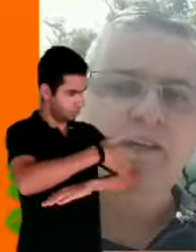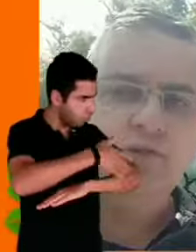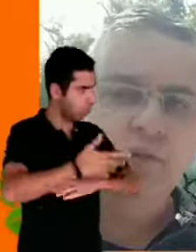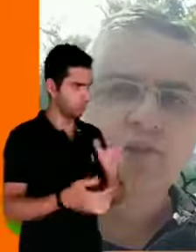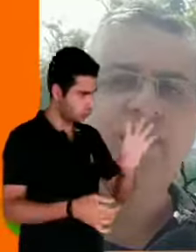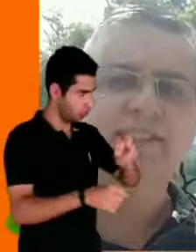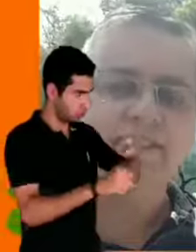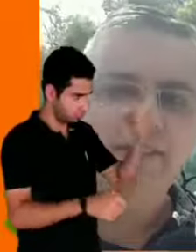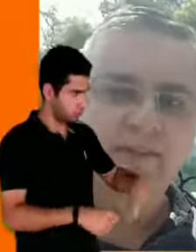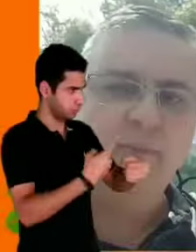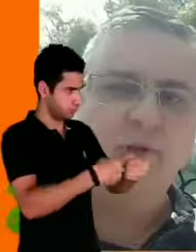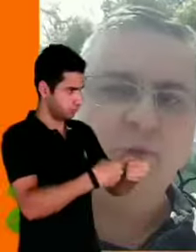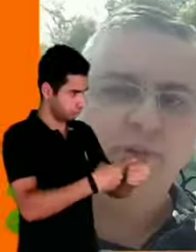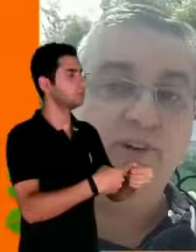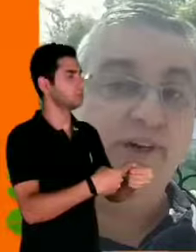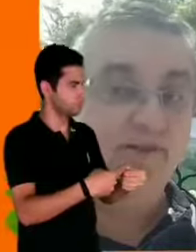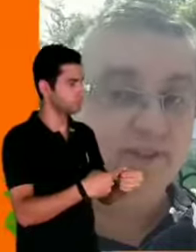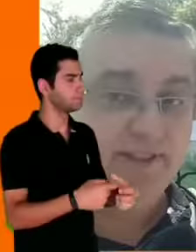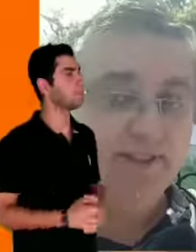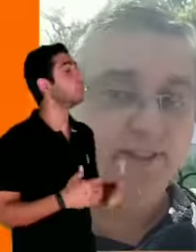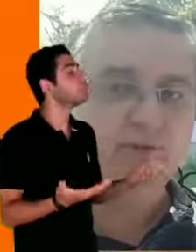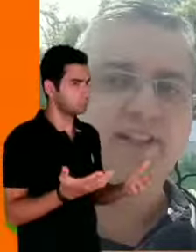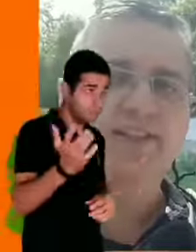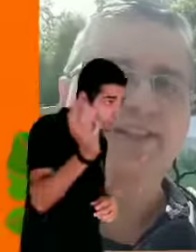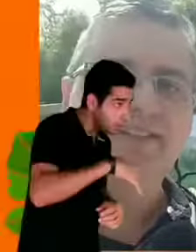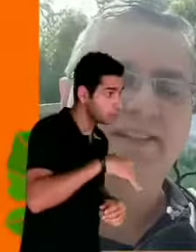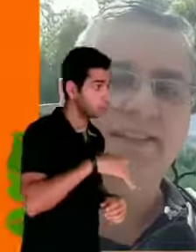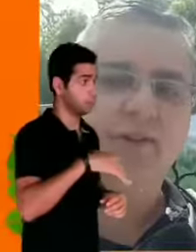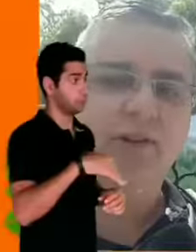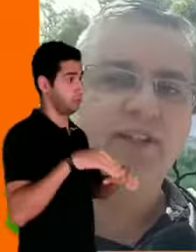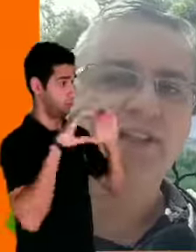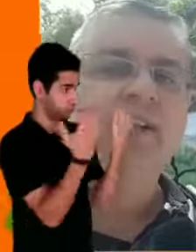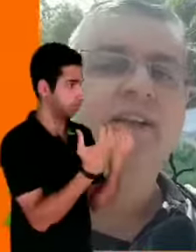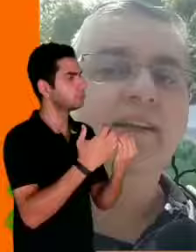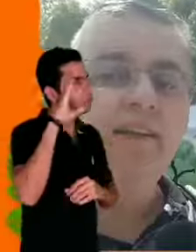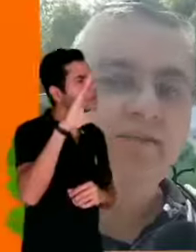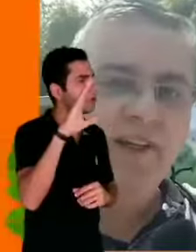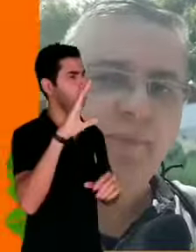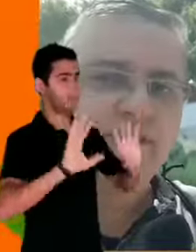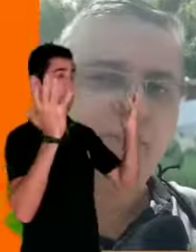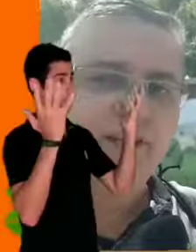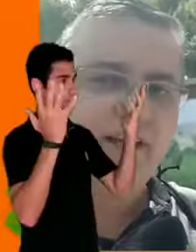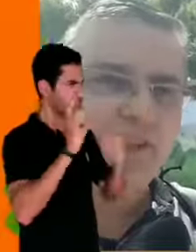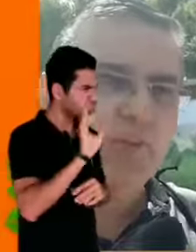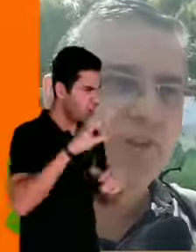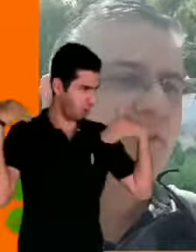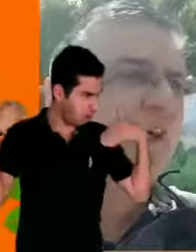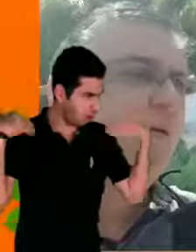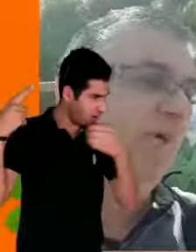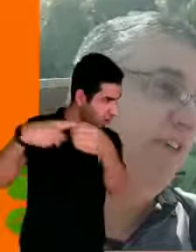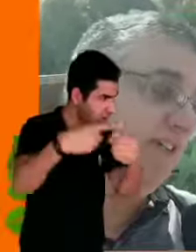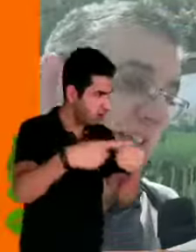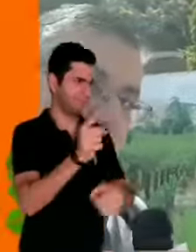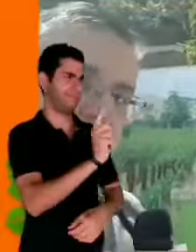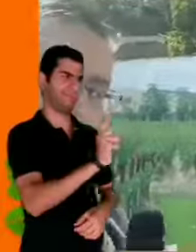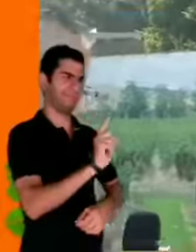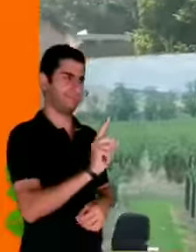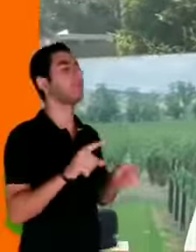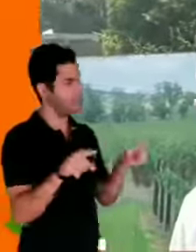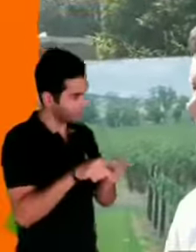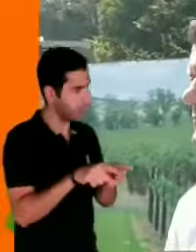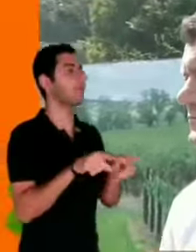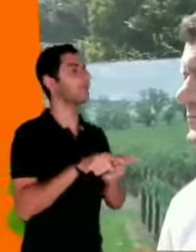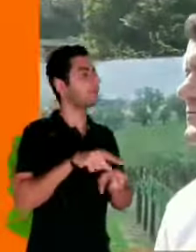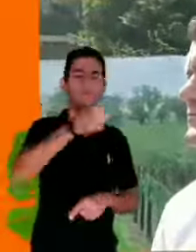de eleitor, a zona, a sessão, que é para comprovar que você tem sua residência aqui em São Roque e venha participar da Expo. Então, uma festa que